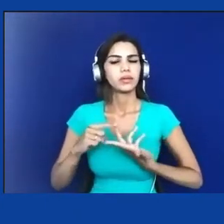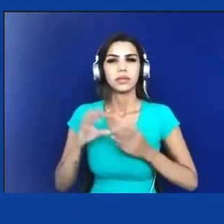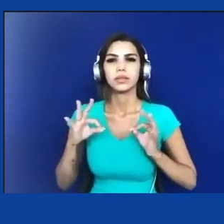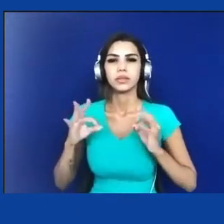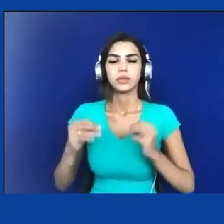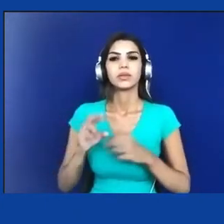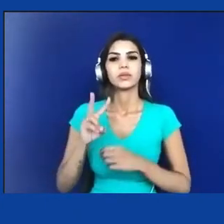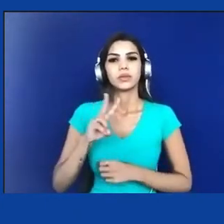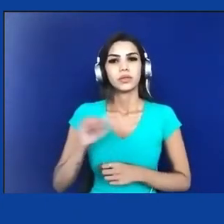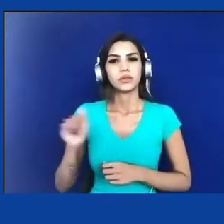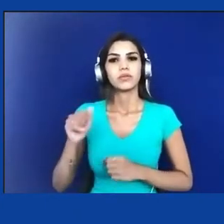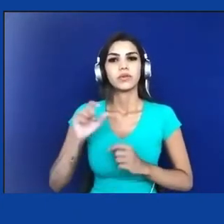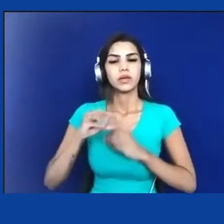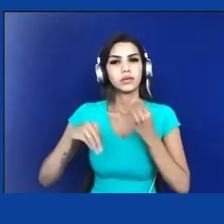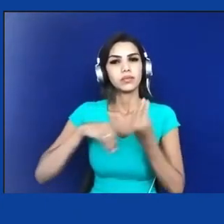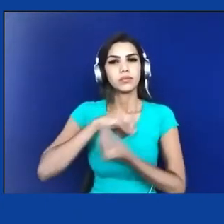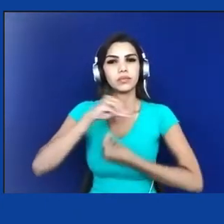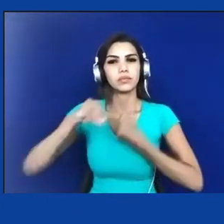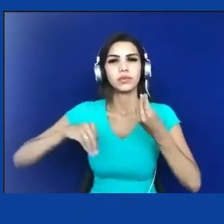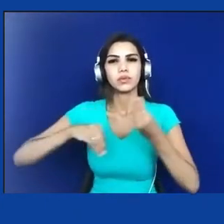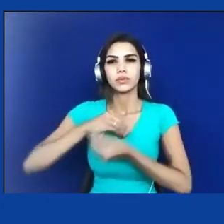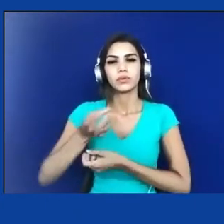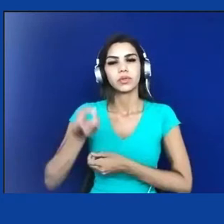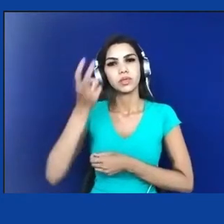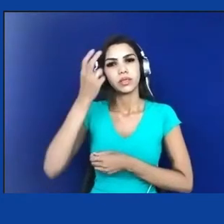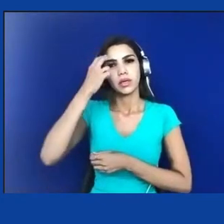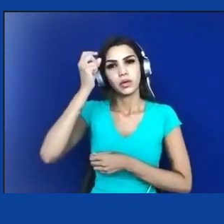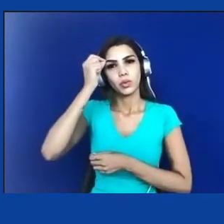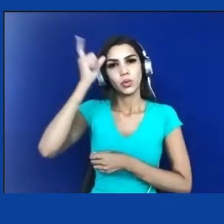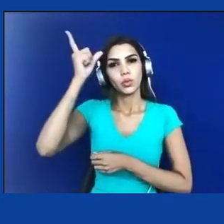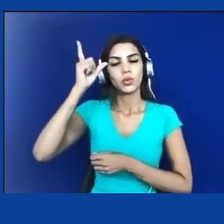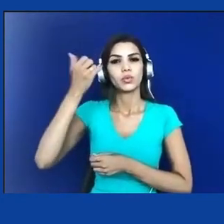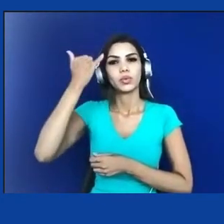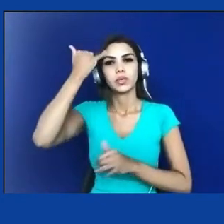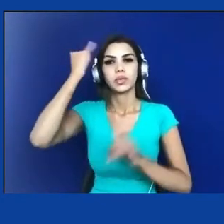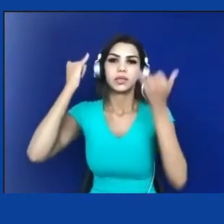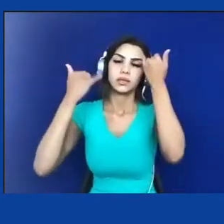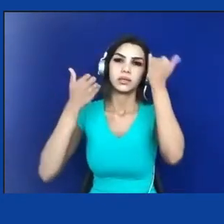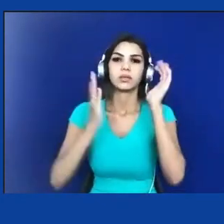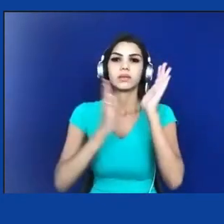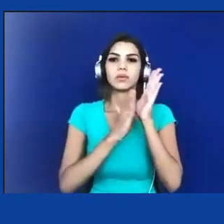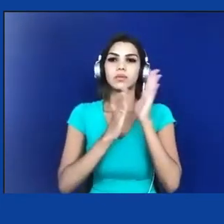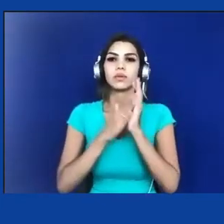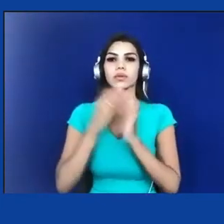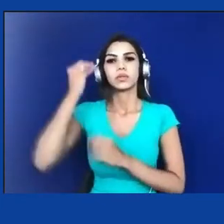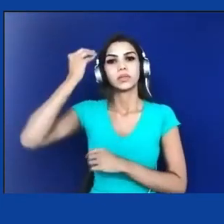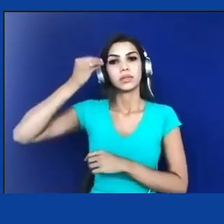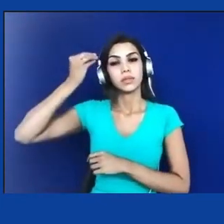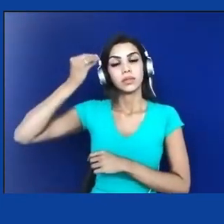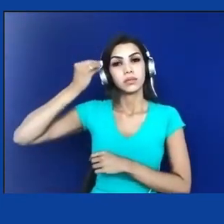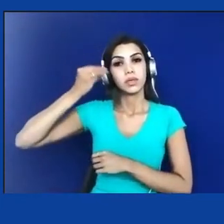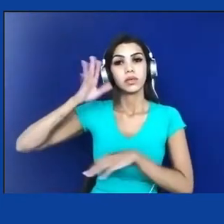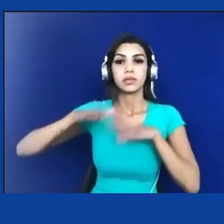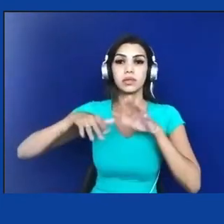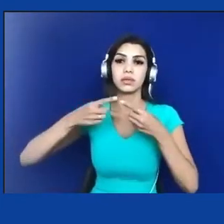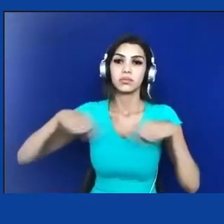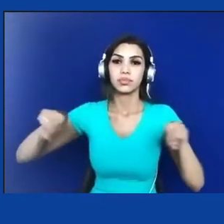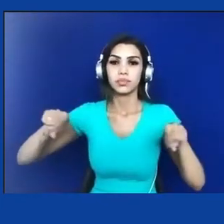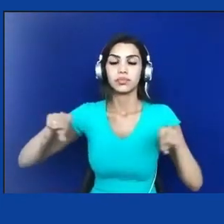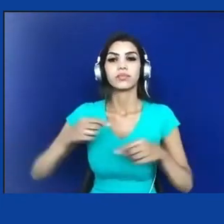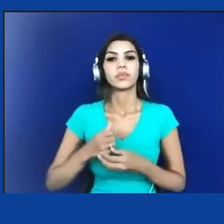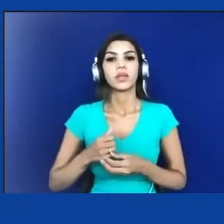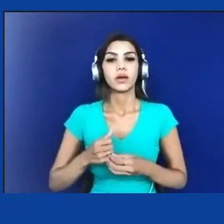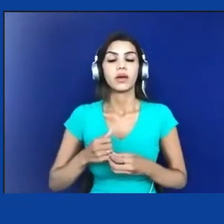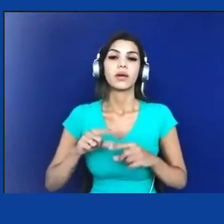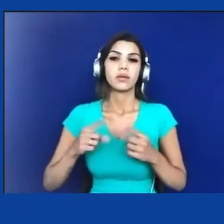cultura para a emergência de ideias, propostas e experiências algumas, inclusive antagônicas, parte das quais serão